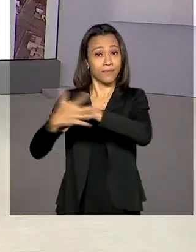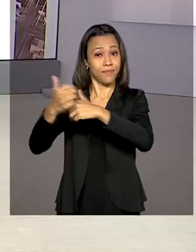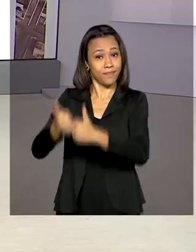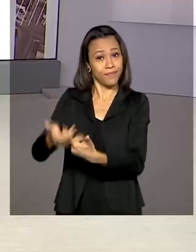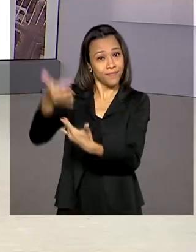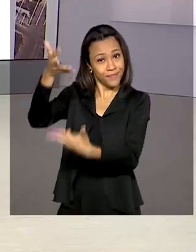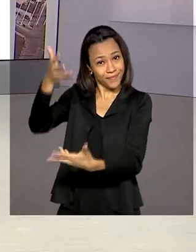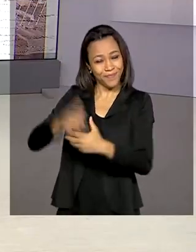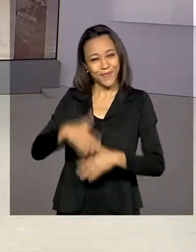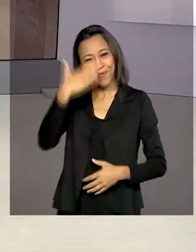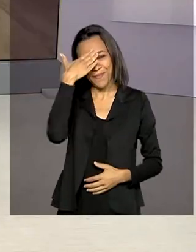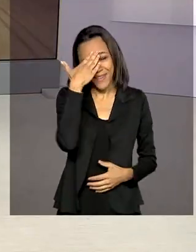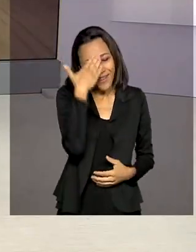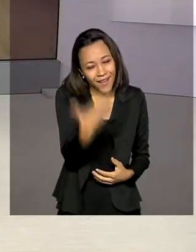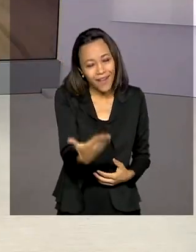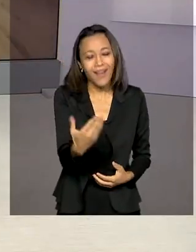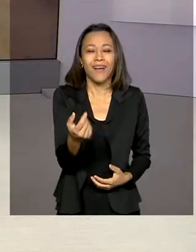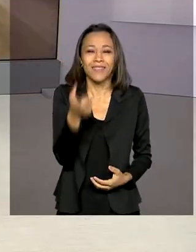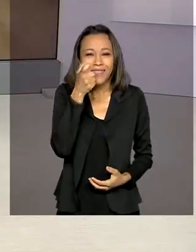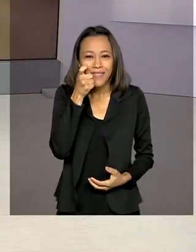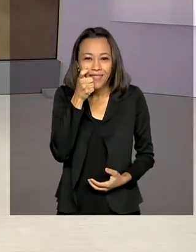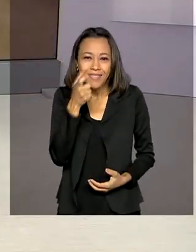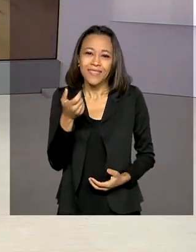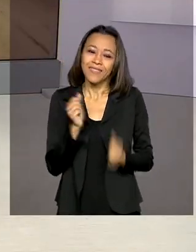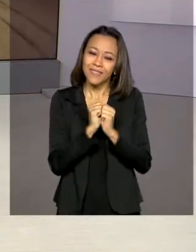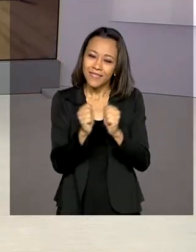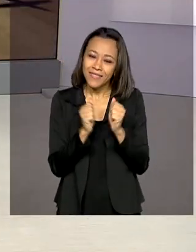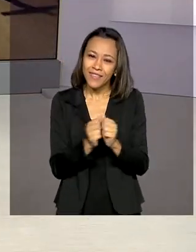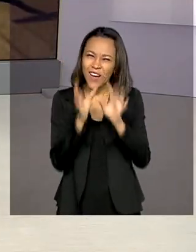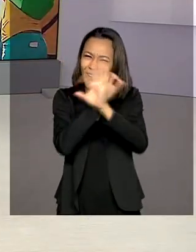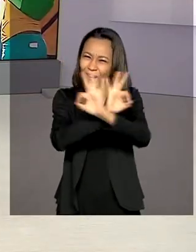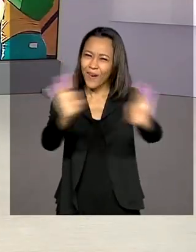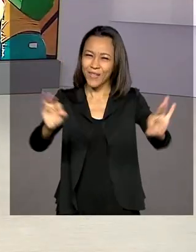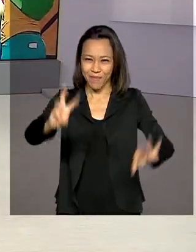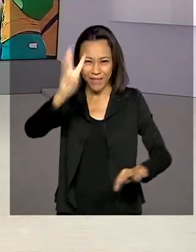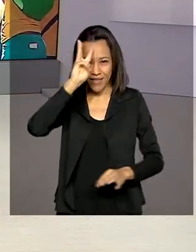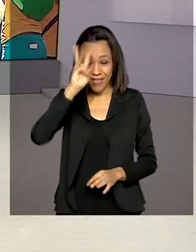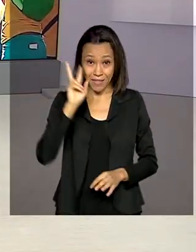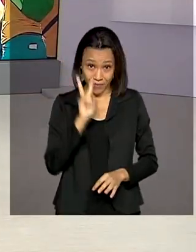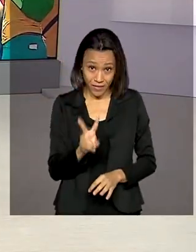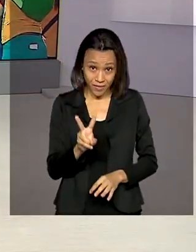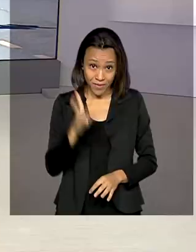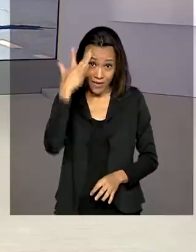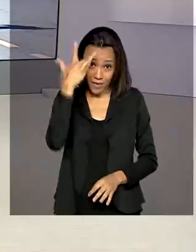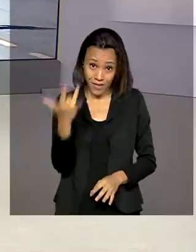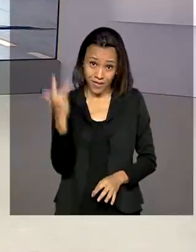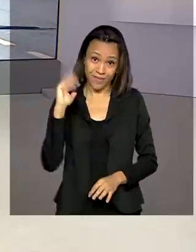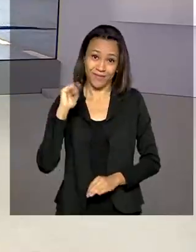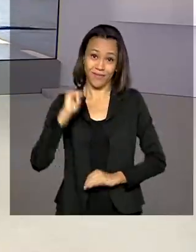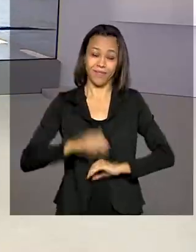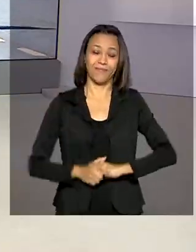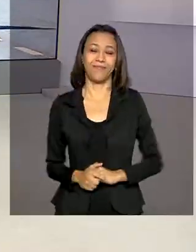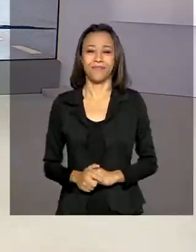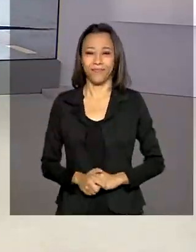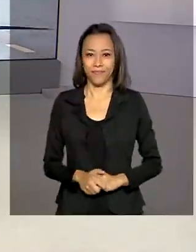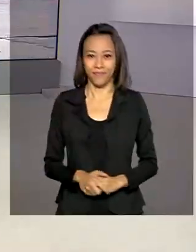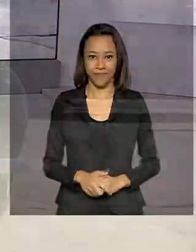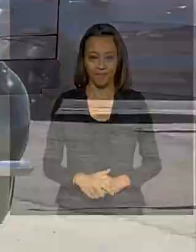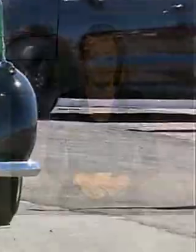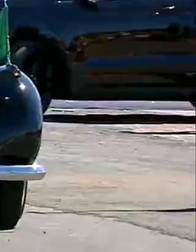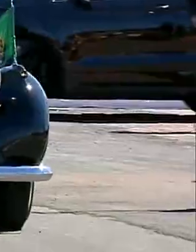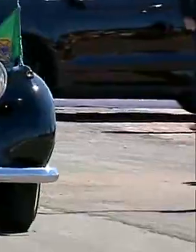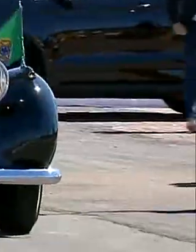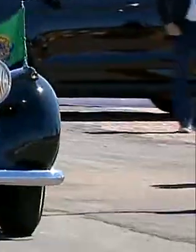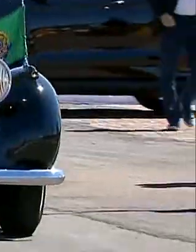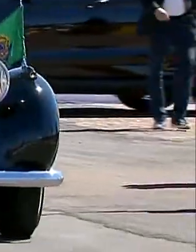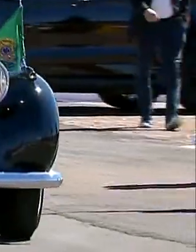sociais. Obrigada pela sua audiência, pela sua companhia. Ótima terça-feira para você. Nos vemos amanhã. Até lá. Até lá.